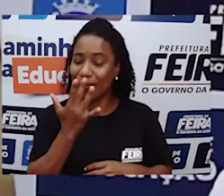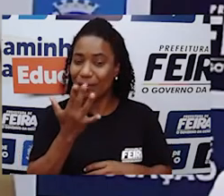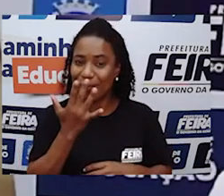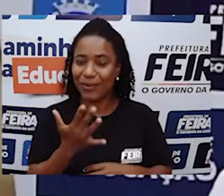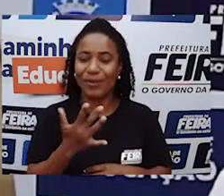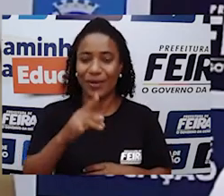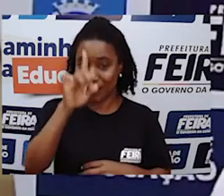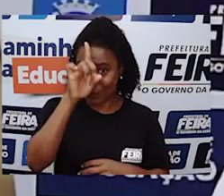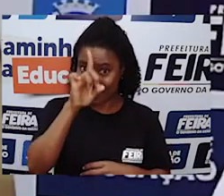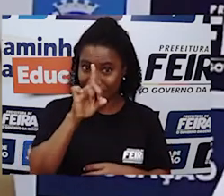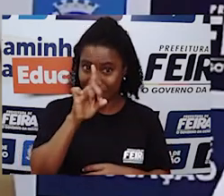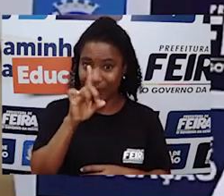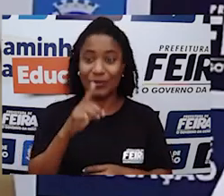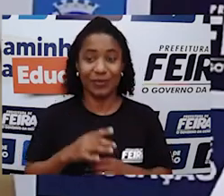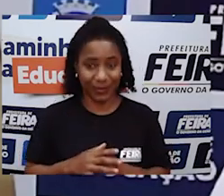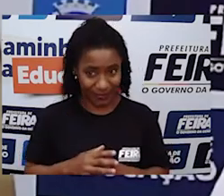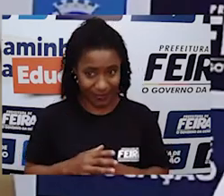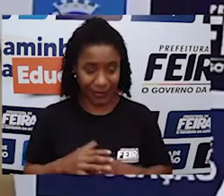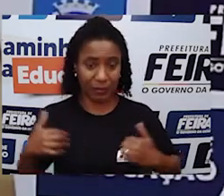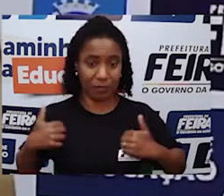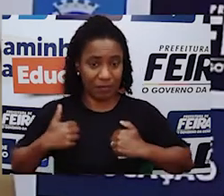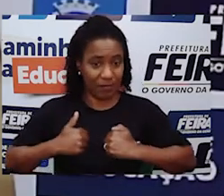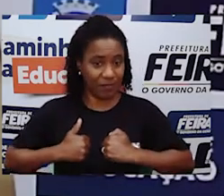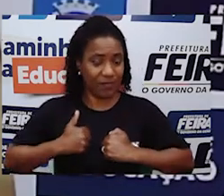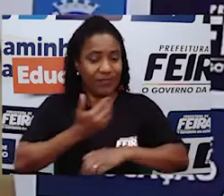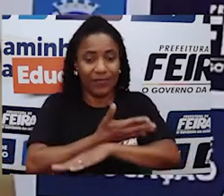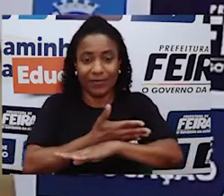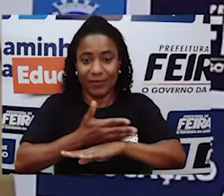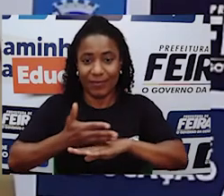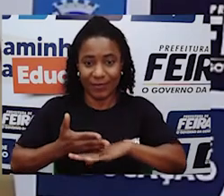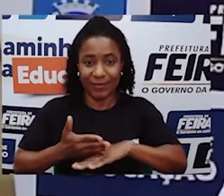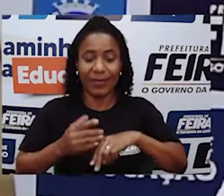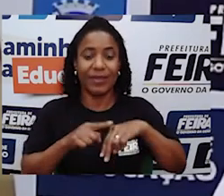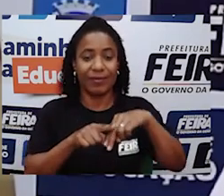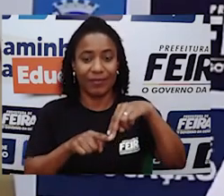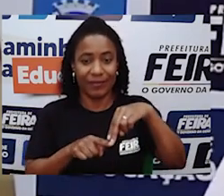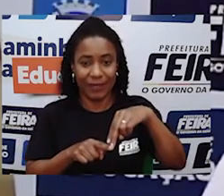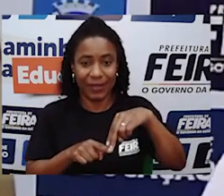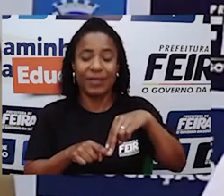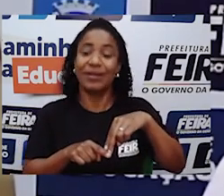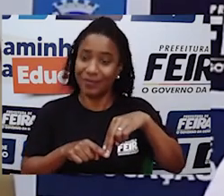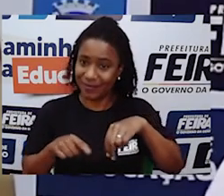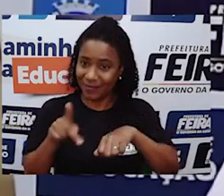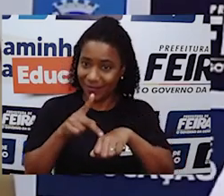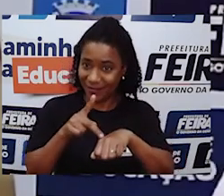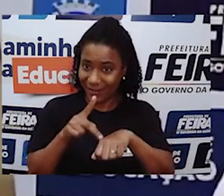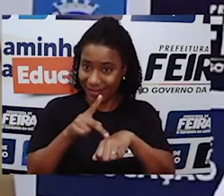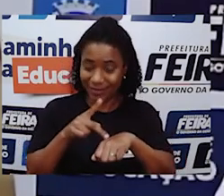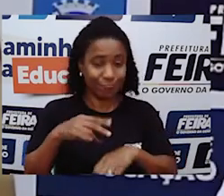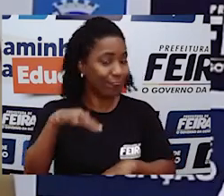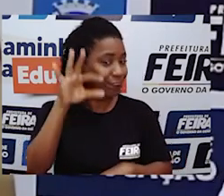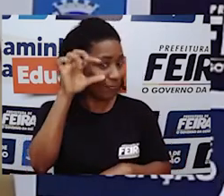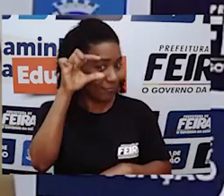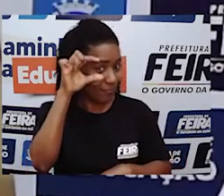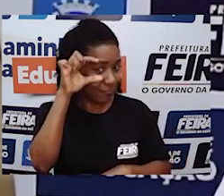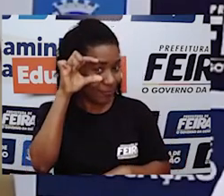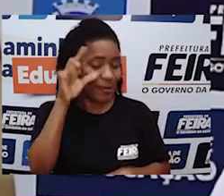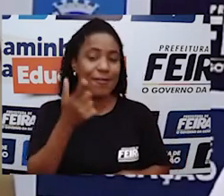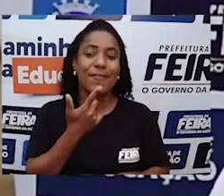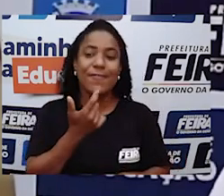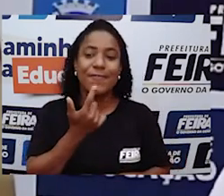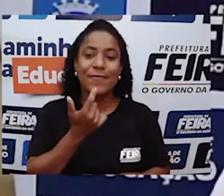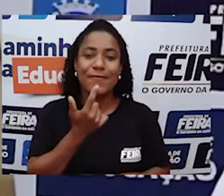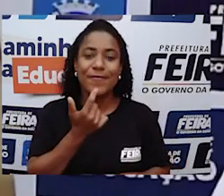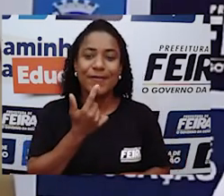comostarda, guarda-pó branco, calças pretas. Meus óculos são de haste vermelha e